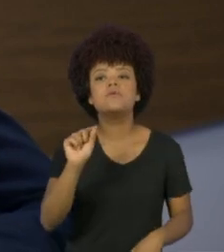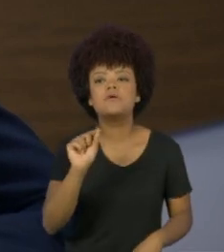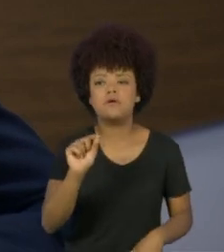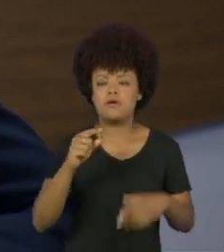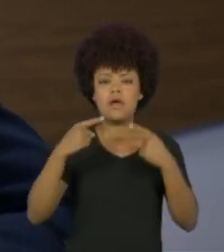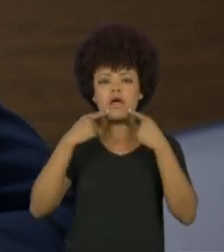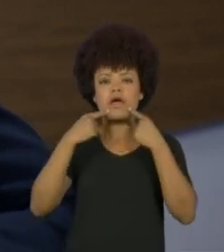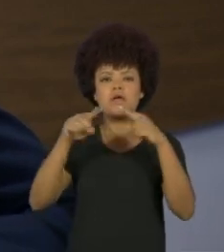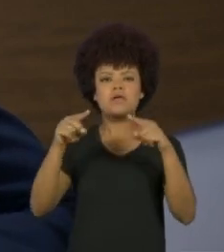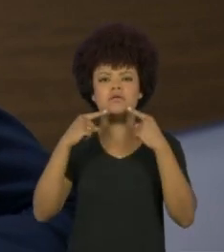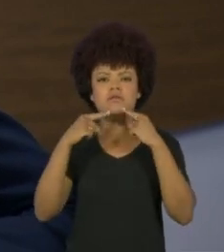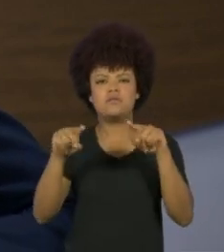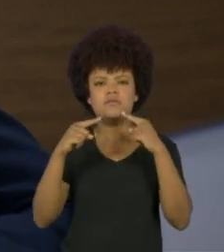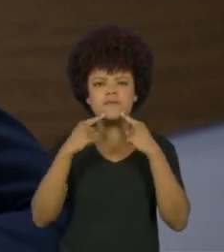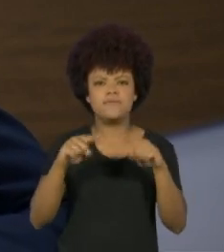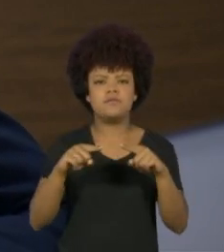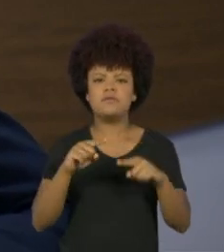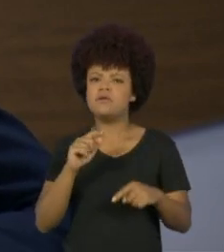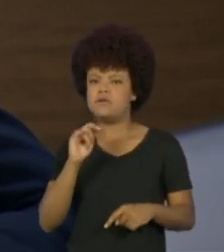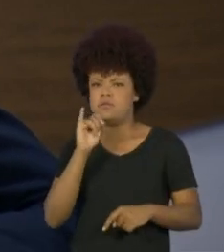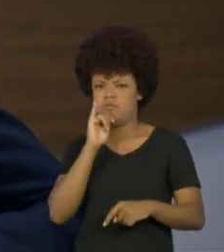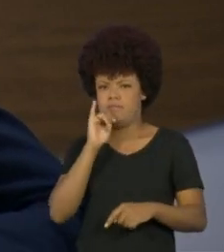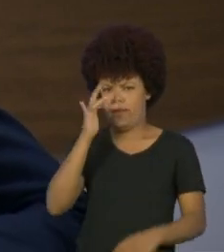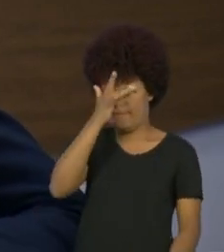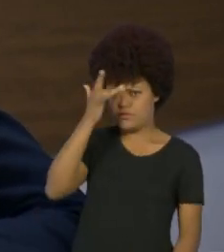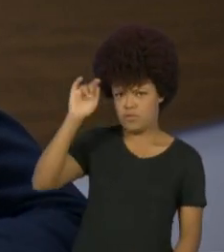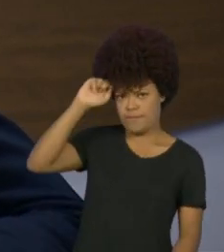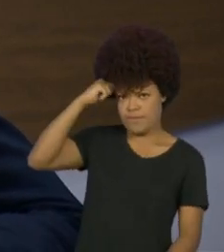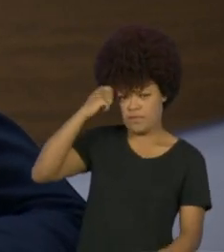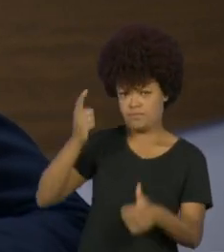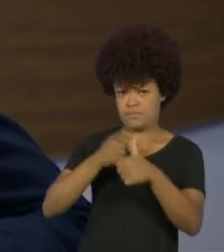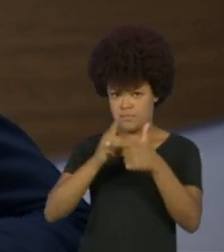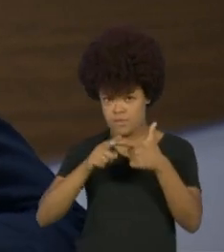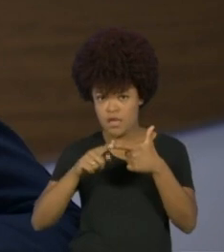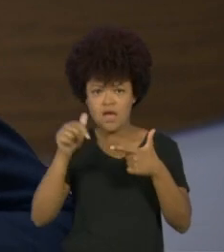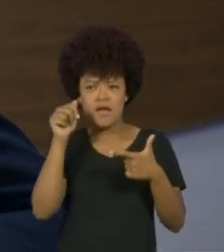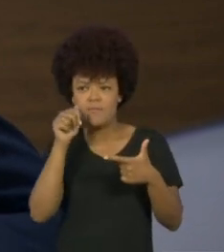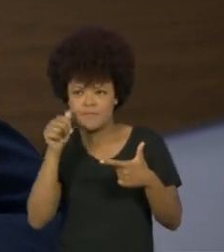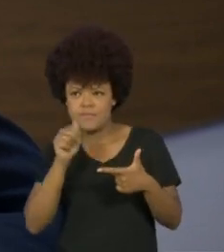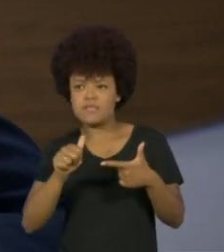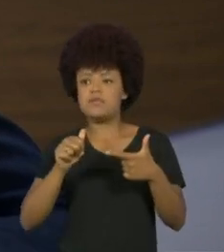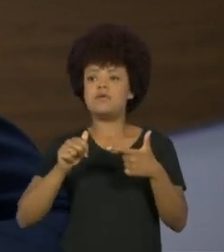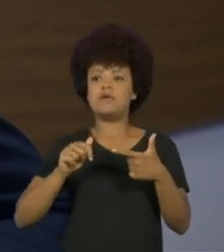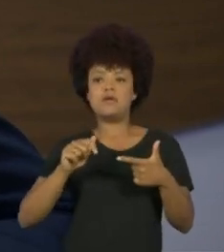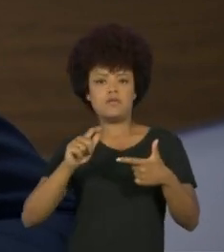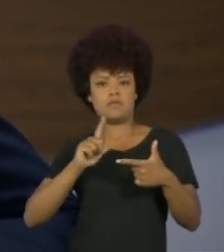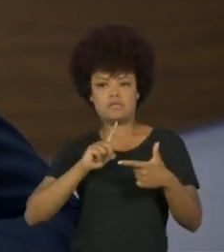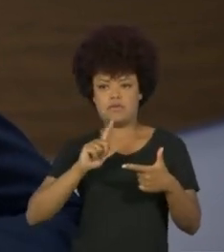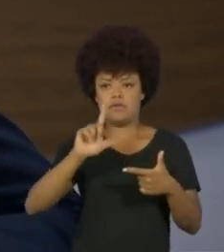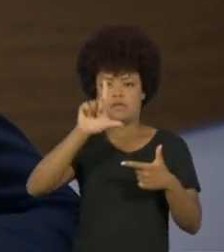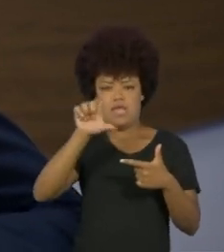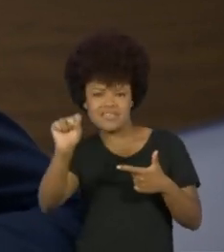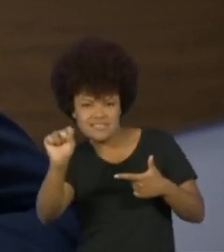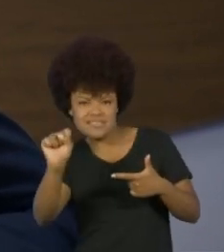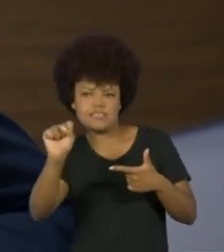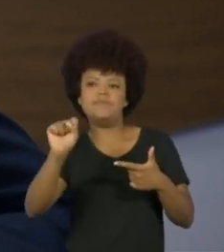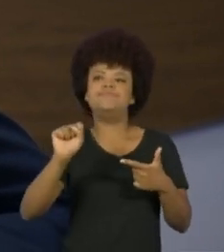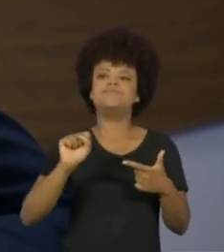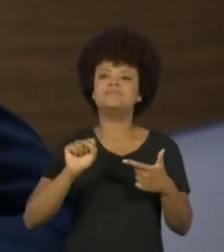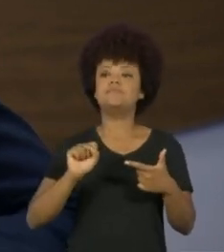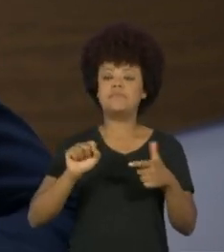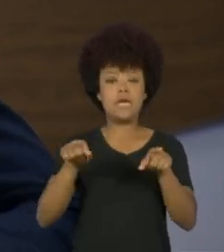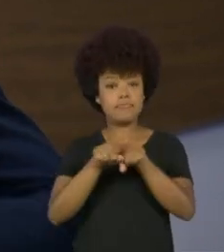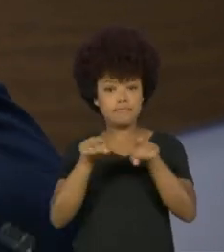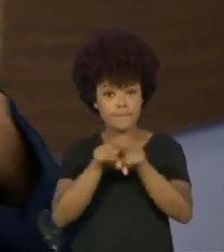colocadas não só por negros, mas também por mulheres, por homossexuais, e essa crítica é feita inclusive pela esquerda, de que ela abandonaria,